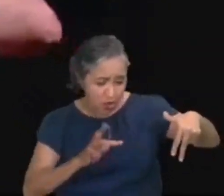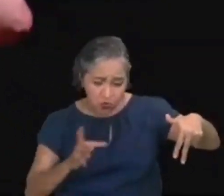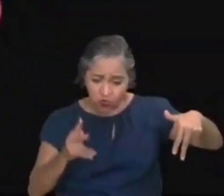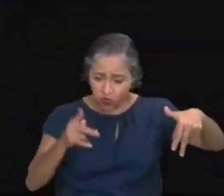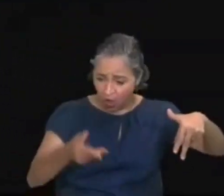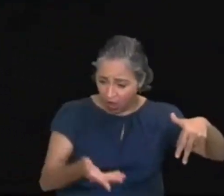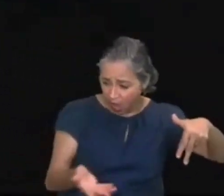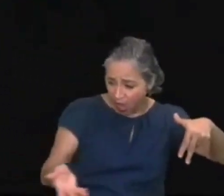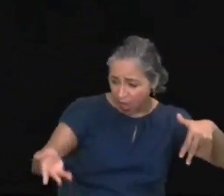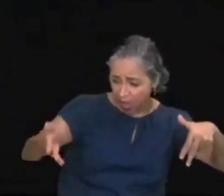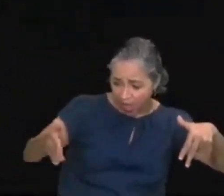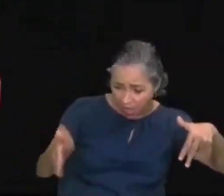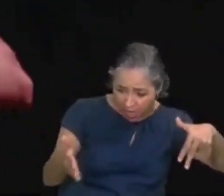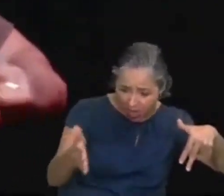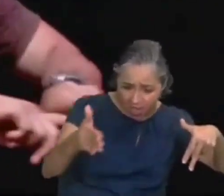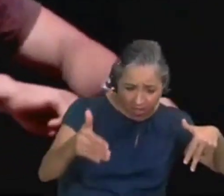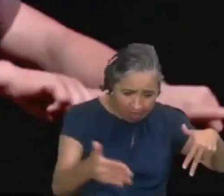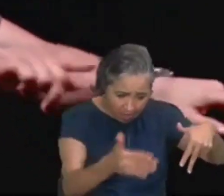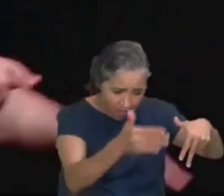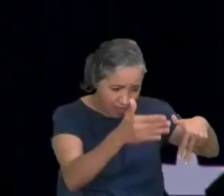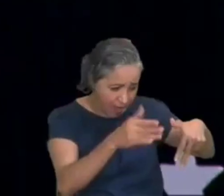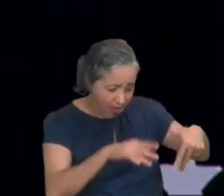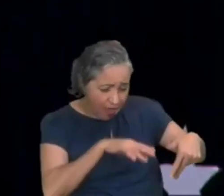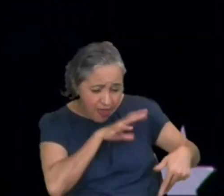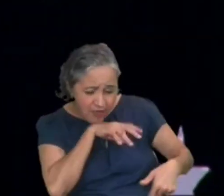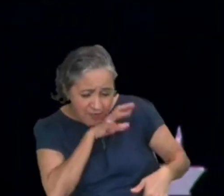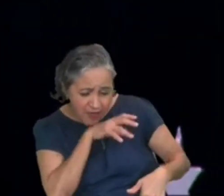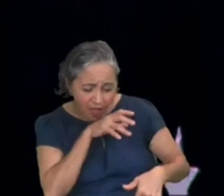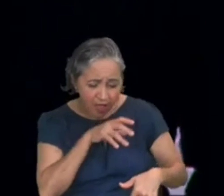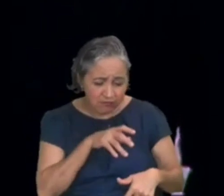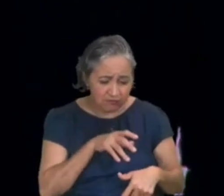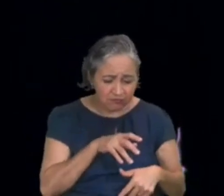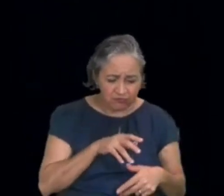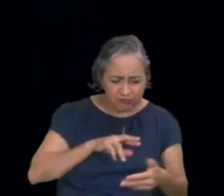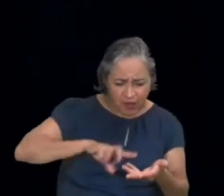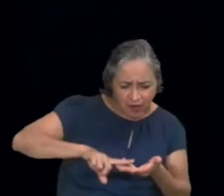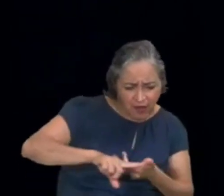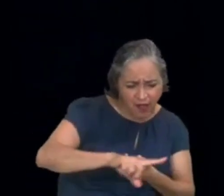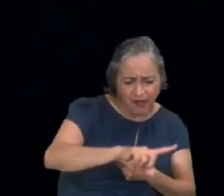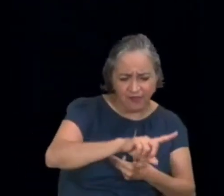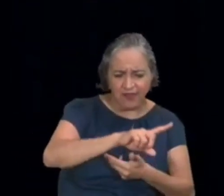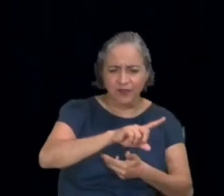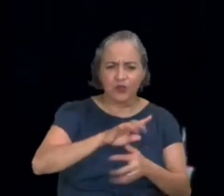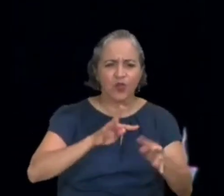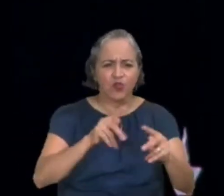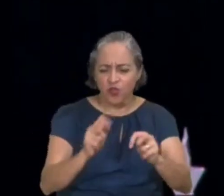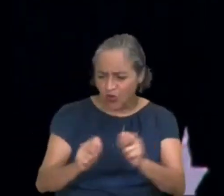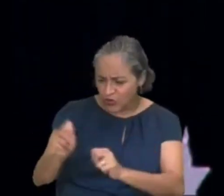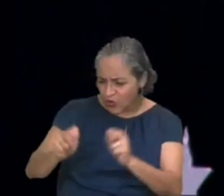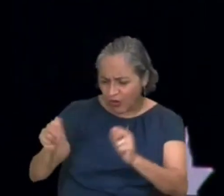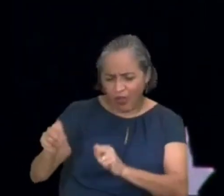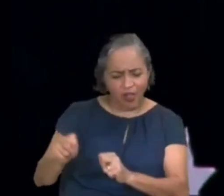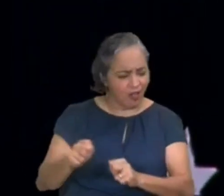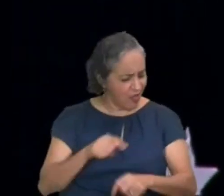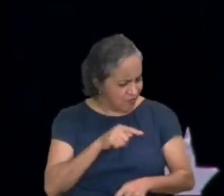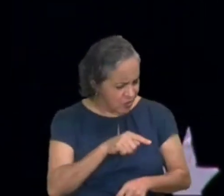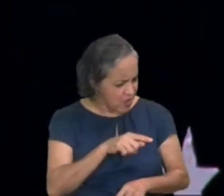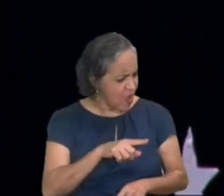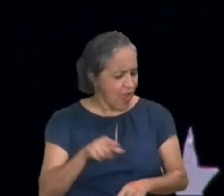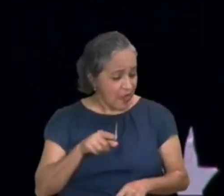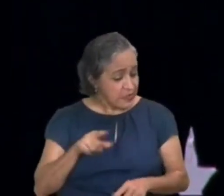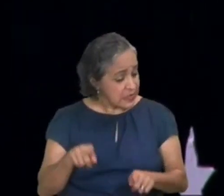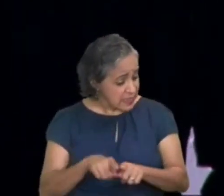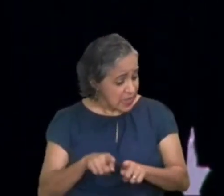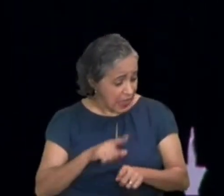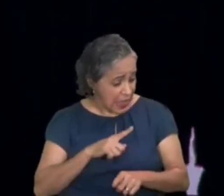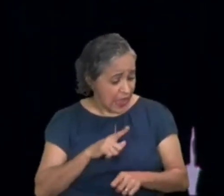sobre os animais grandes da terra, e sobre todos os pequenos animais que se movem rente ao chão. Mesmo animais grandes, não tem poder